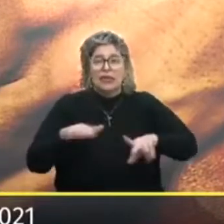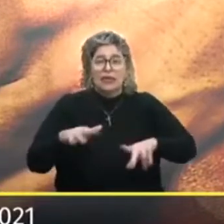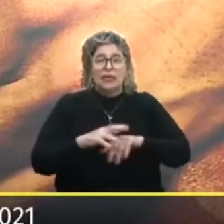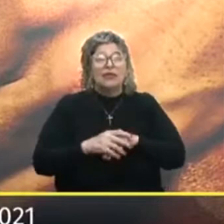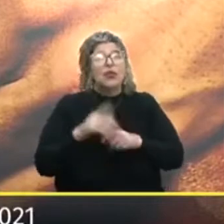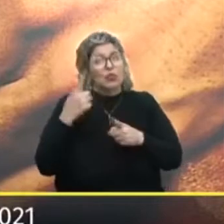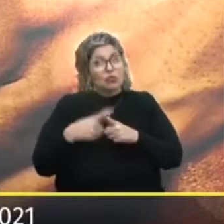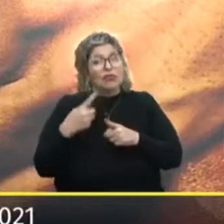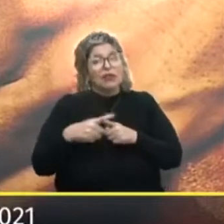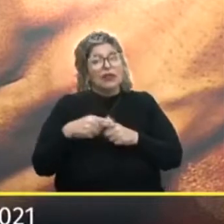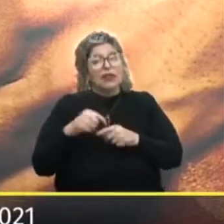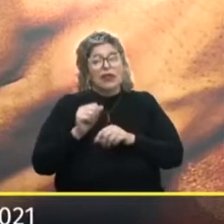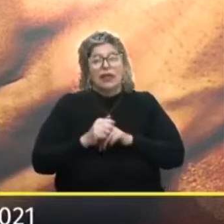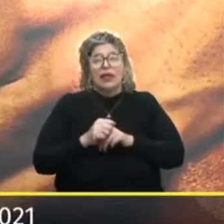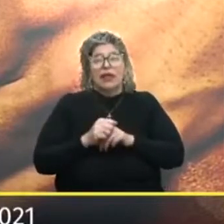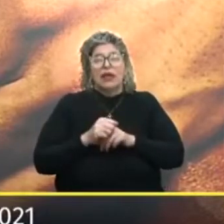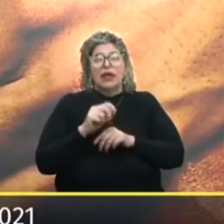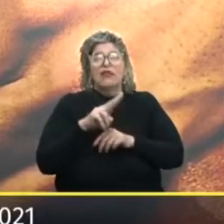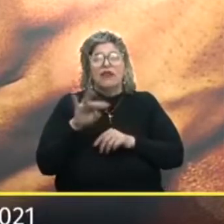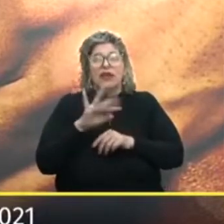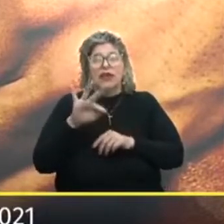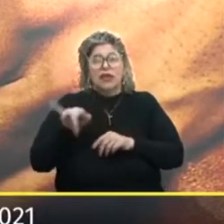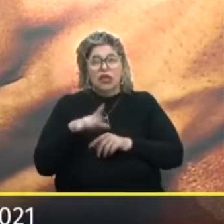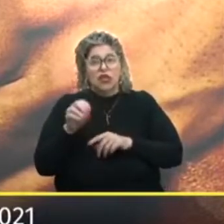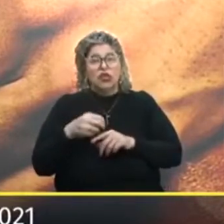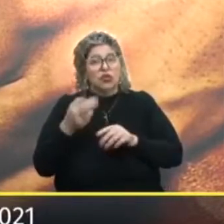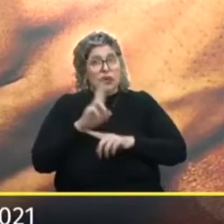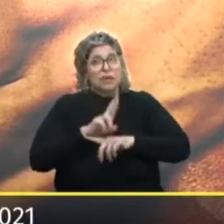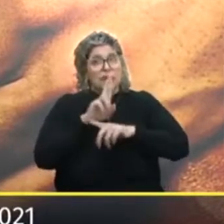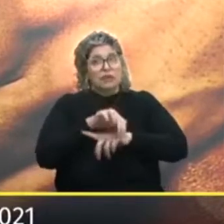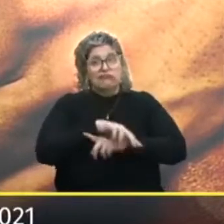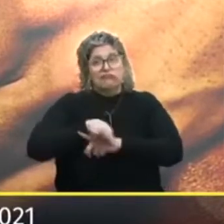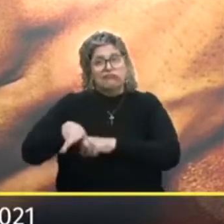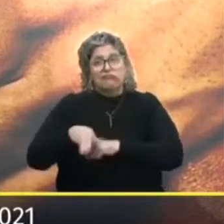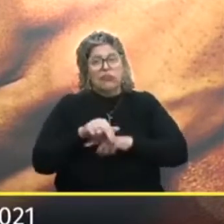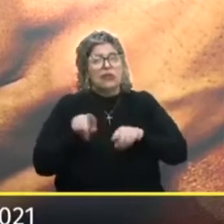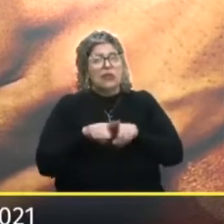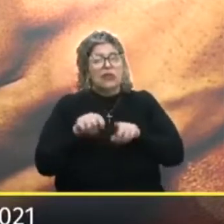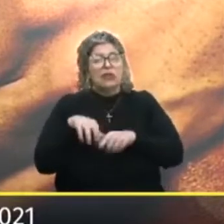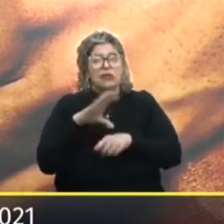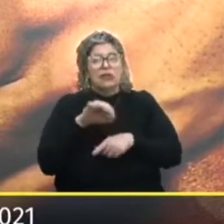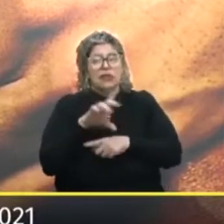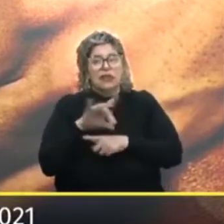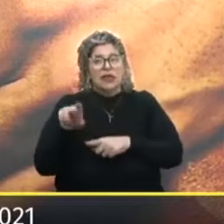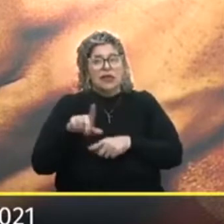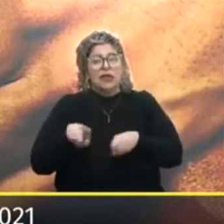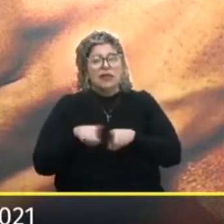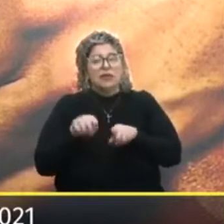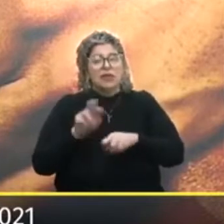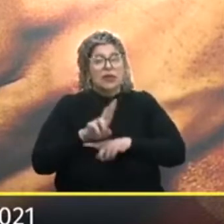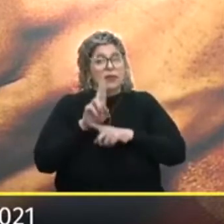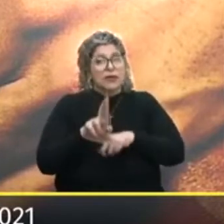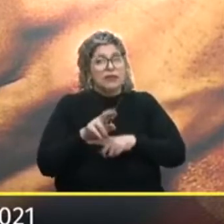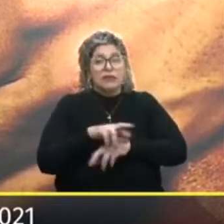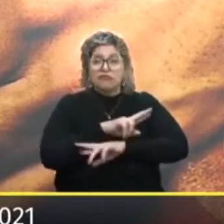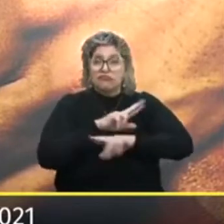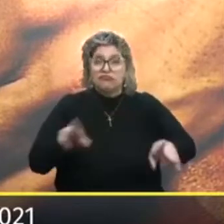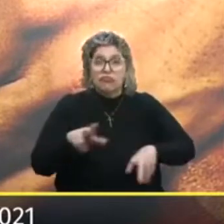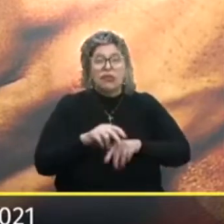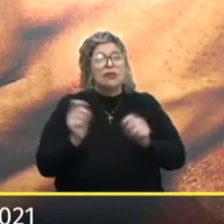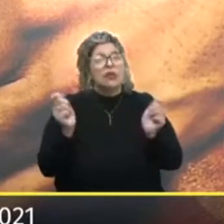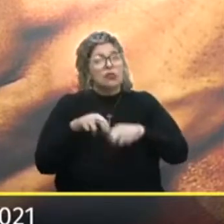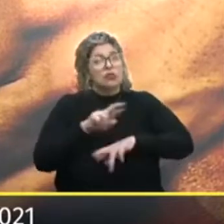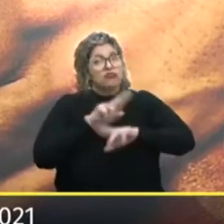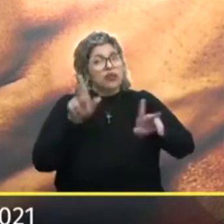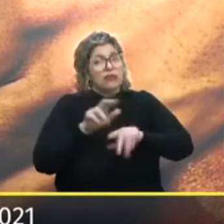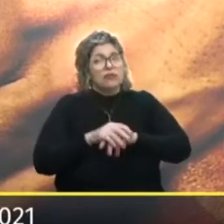manter Até porque O varejo Que o Sindy Lojas Representa É um pouquinho Diferente do que O varejo Que a CDL Representa Tem muita coisa Em comum Mas é um